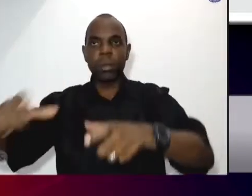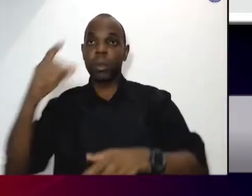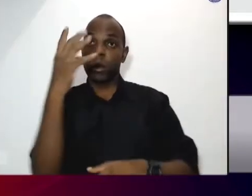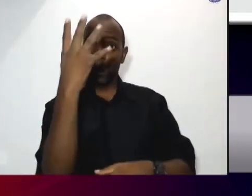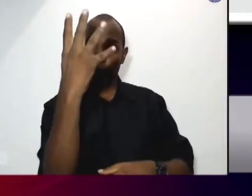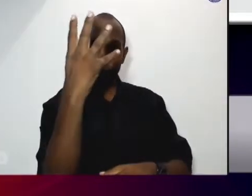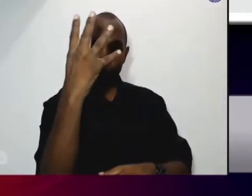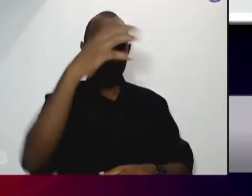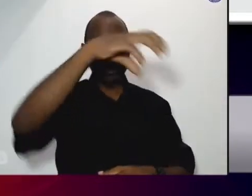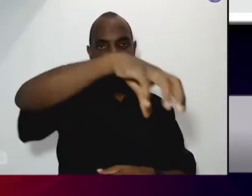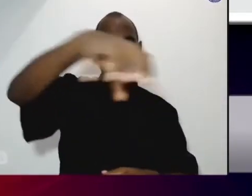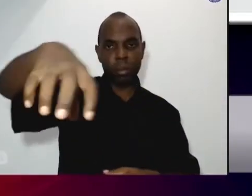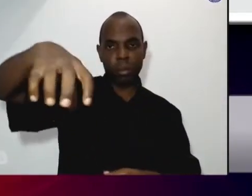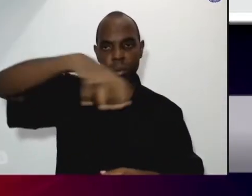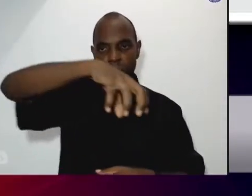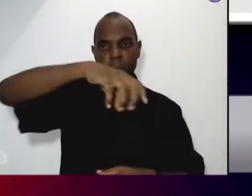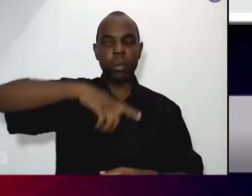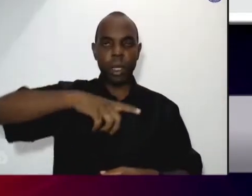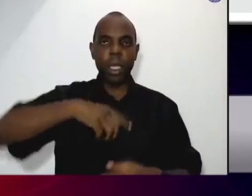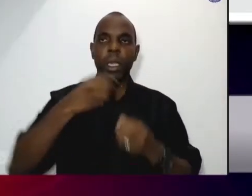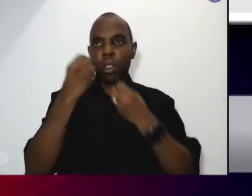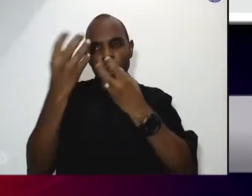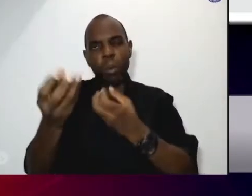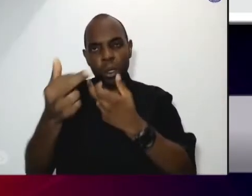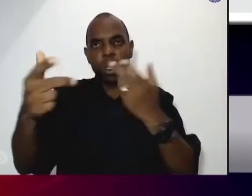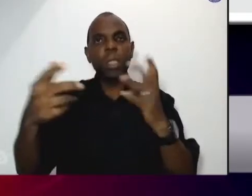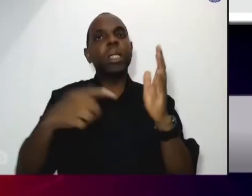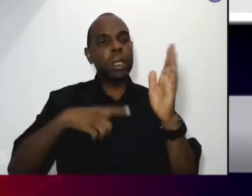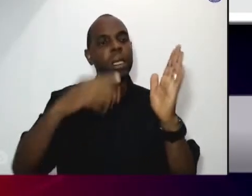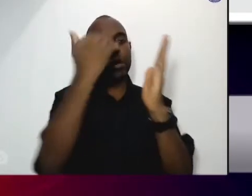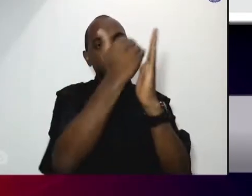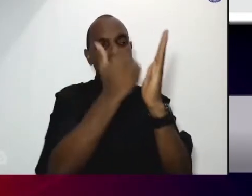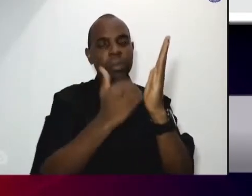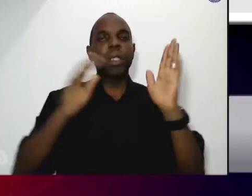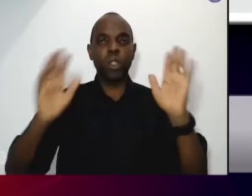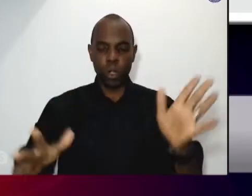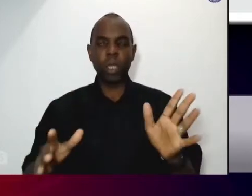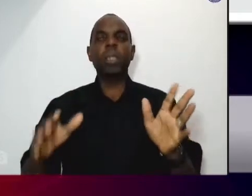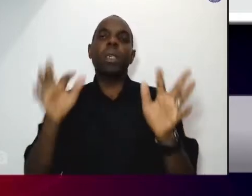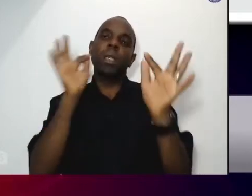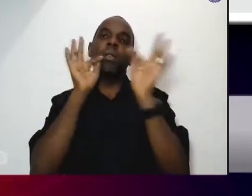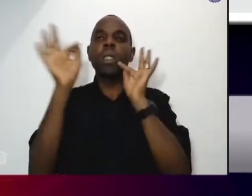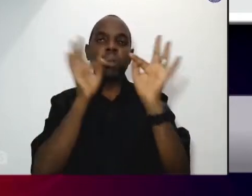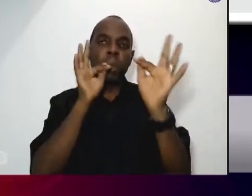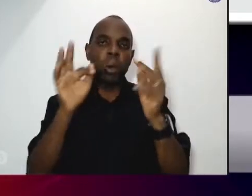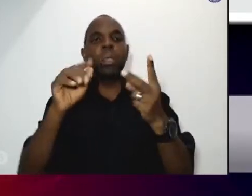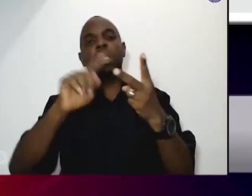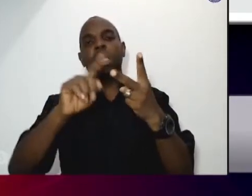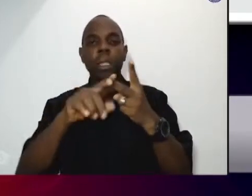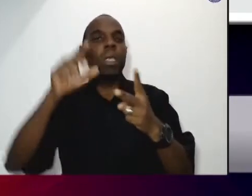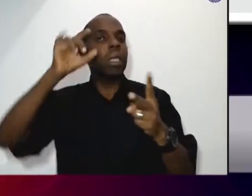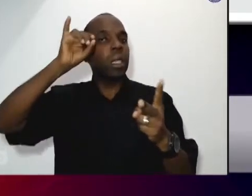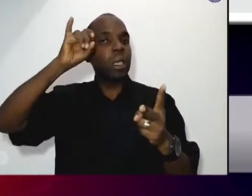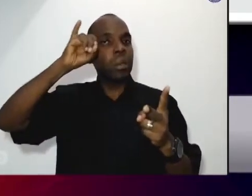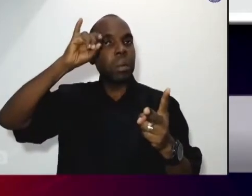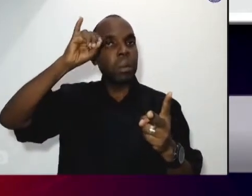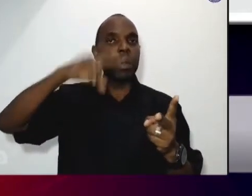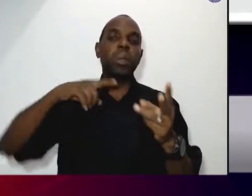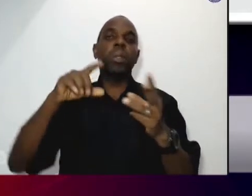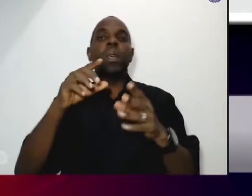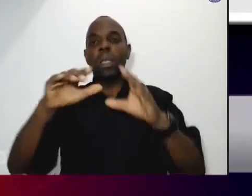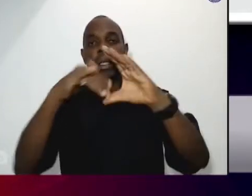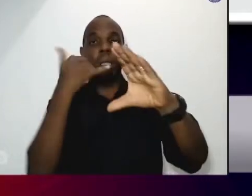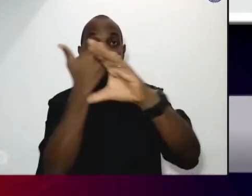Nossas informações e atividades estão nas redes sociais Facebook, Instagram e Youtube. E